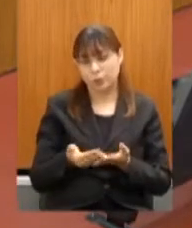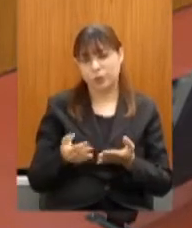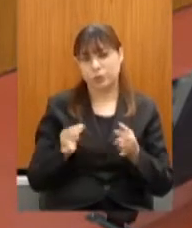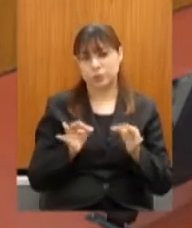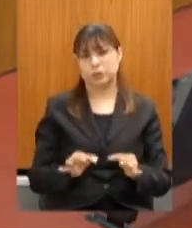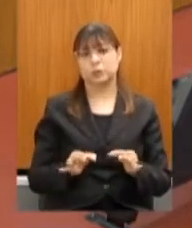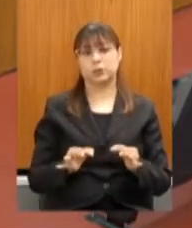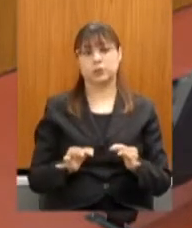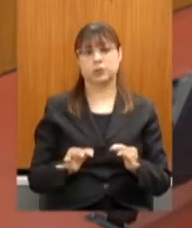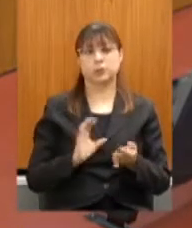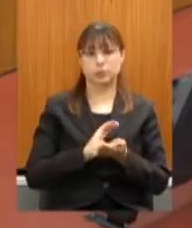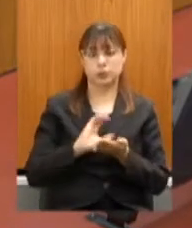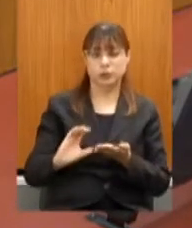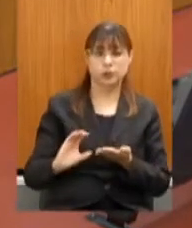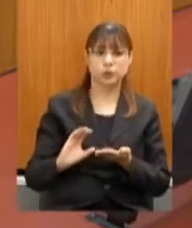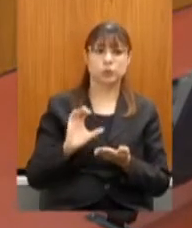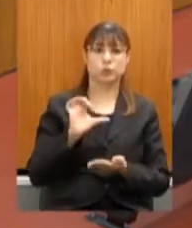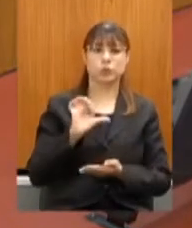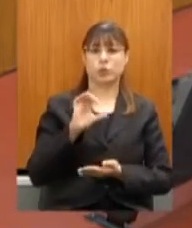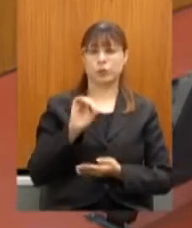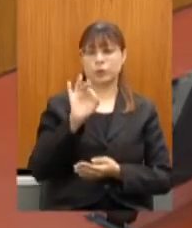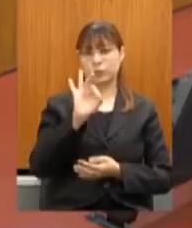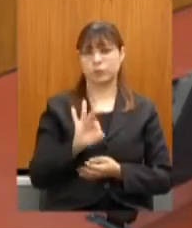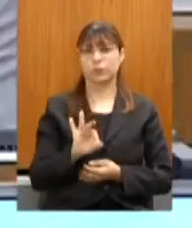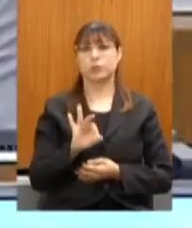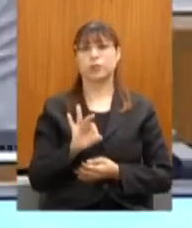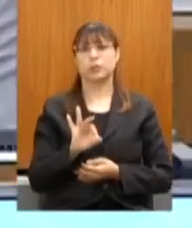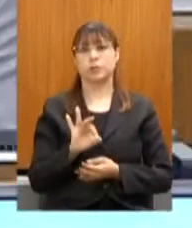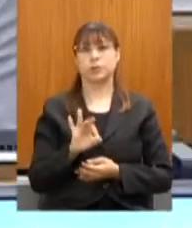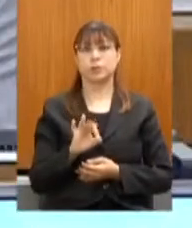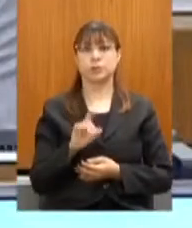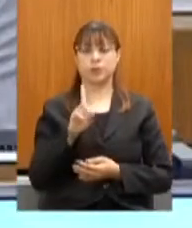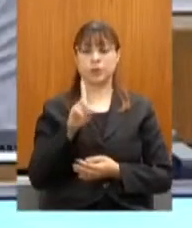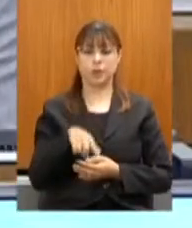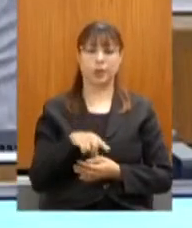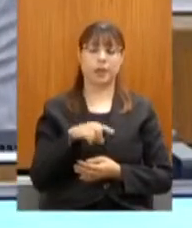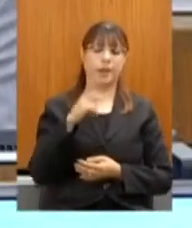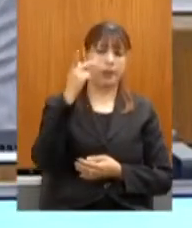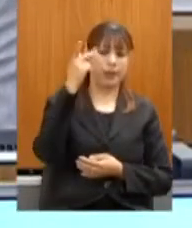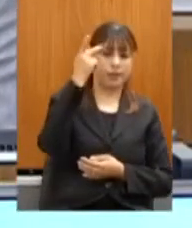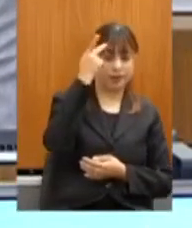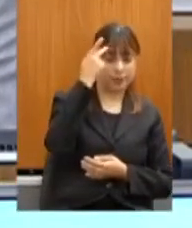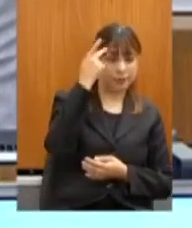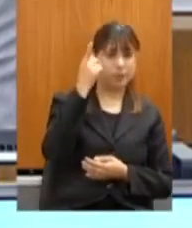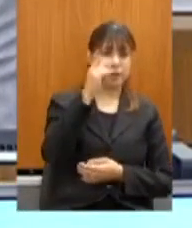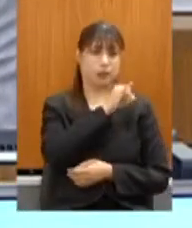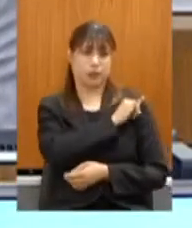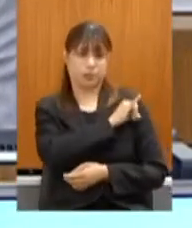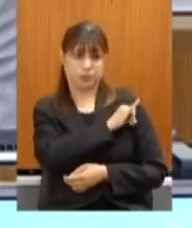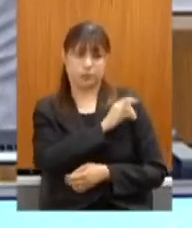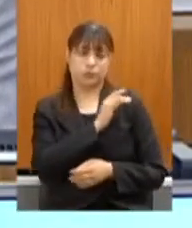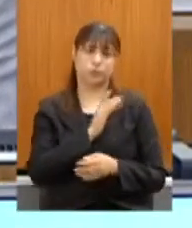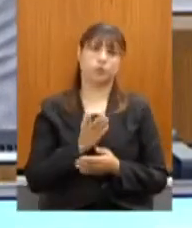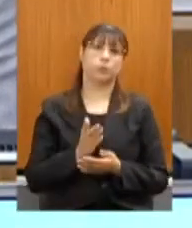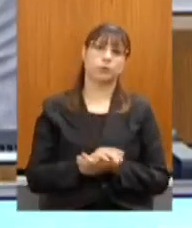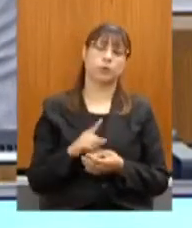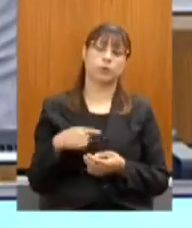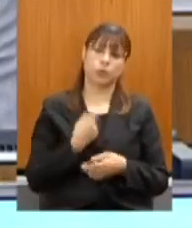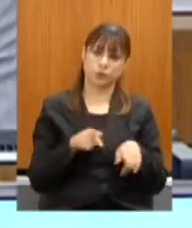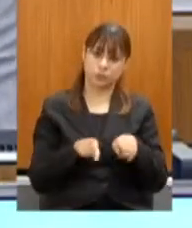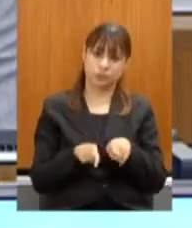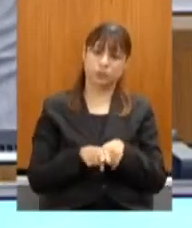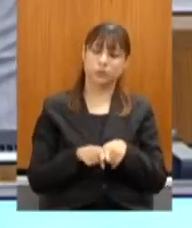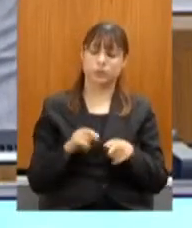recursos que 90% fica entre no eixo Rio-São Paulo e nós vamos comandar os recursos do eixo Rio-São Paulo também.